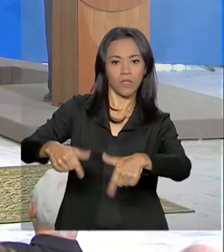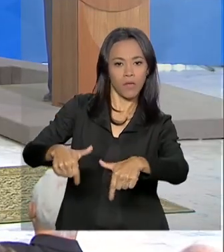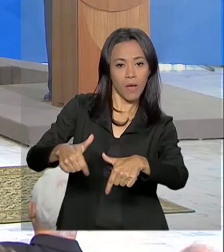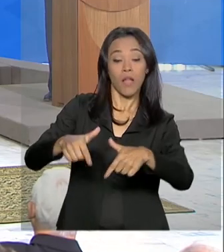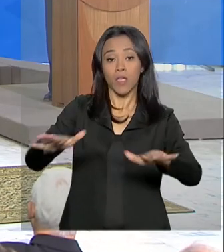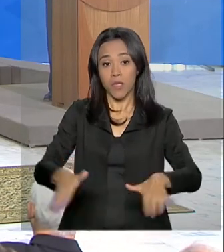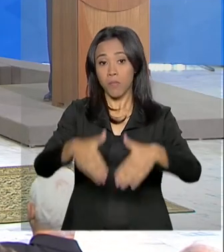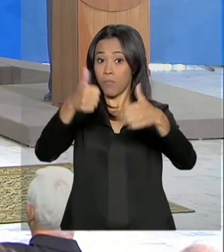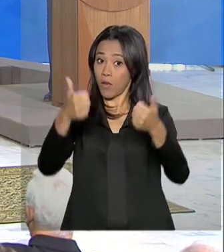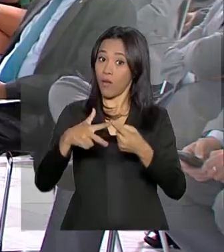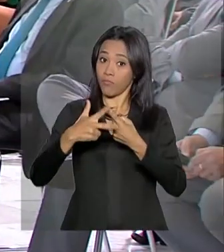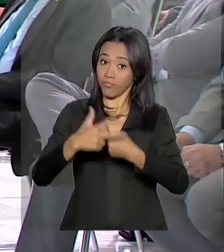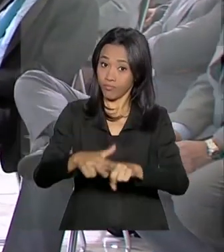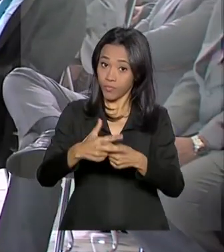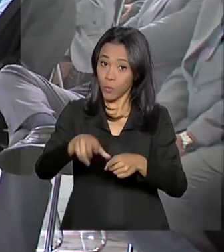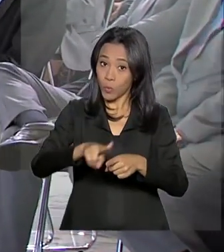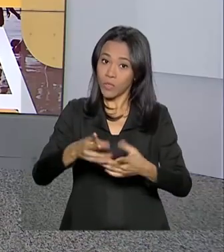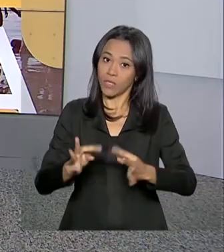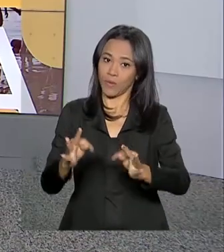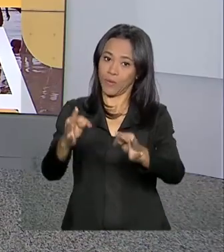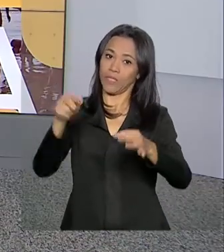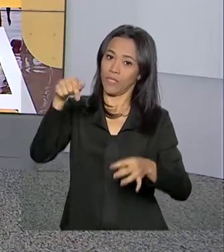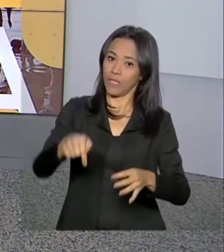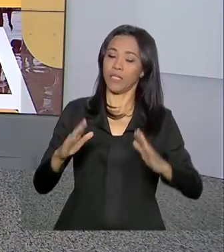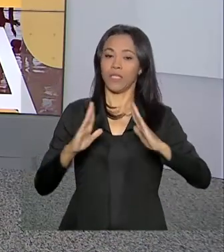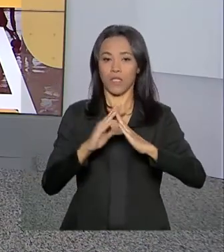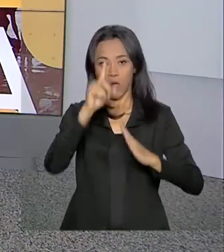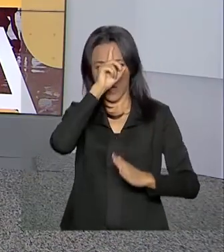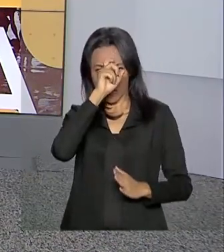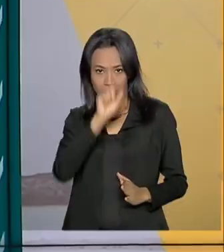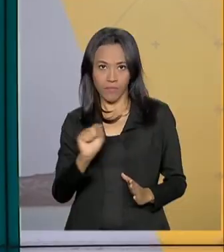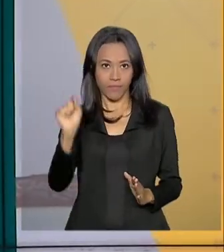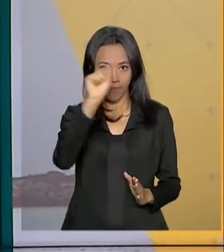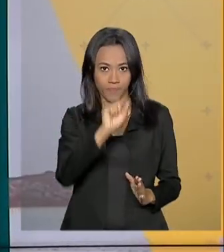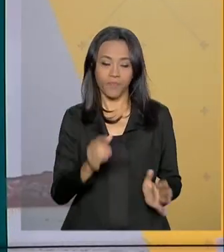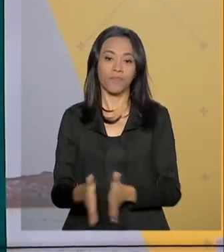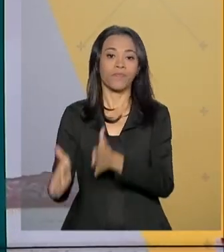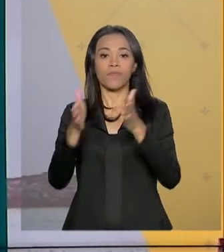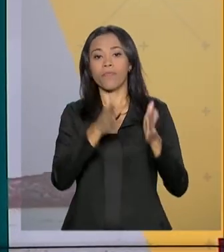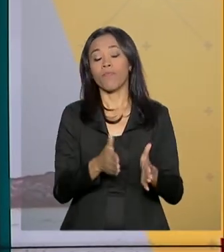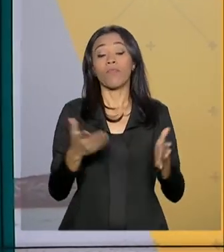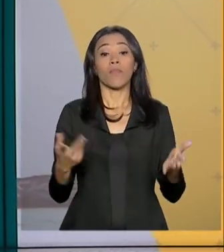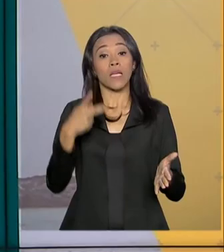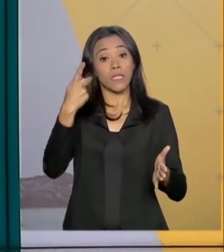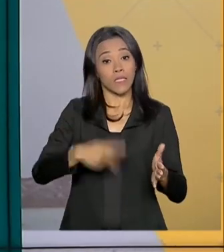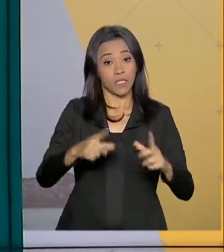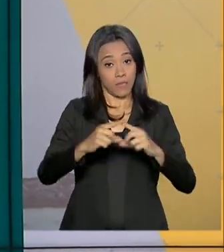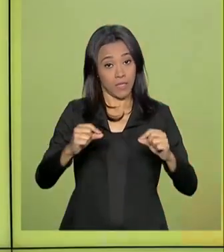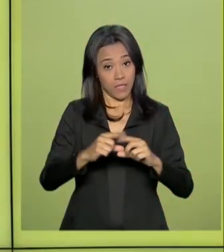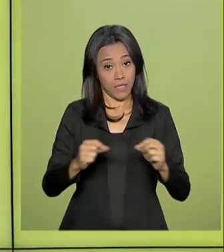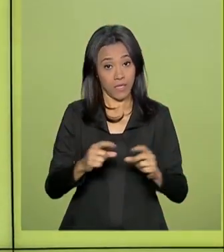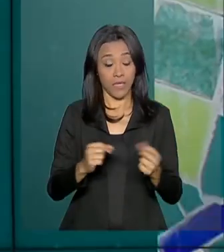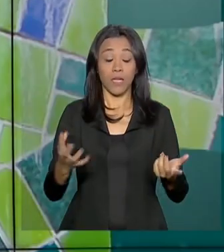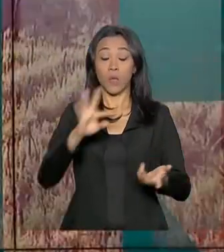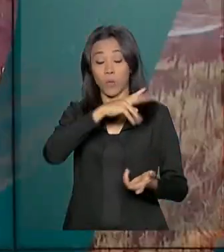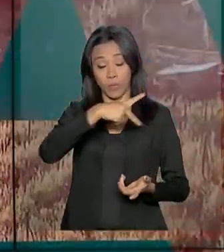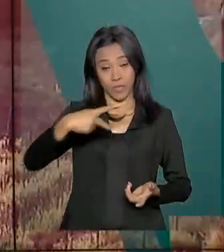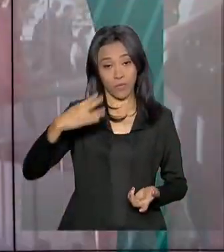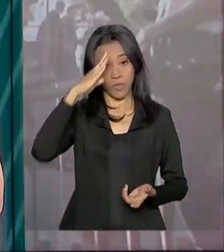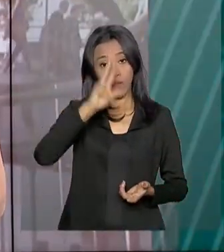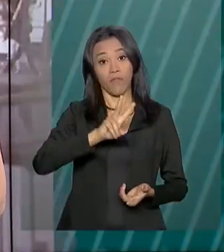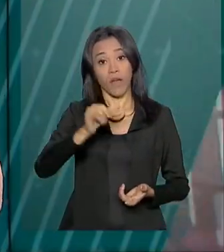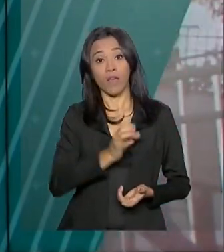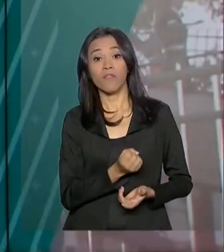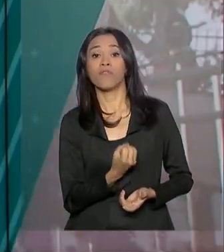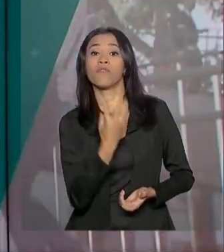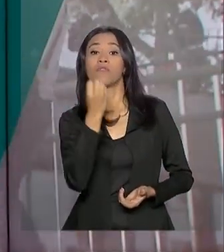modernização desses hospitais. E olha, de Brasília, o presidente Jair Bolsonaro viaja no início da tarde de hoje para